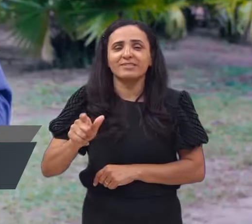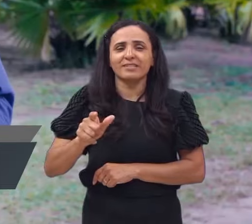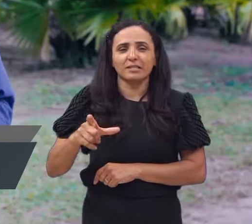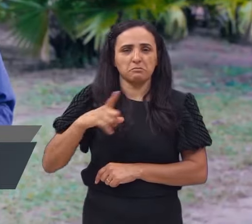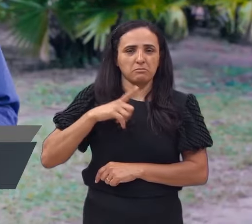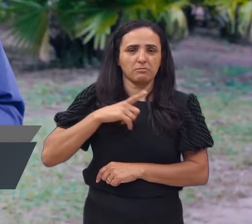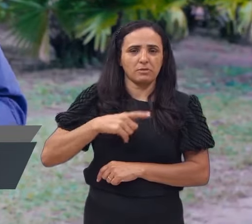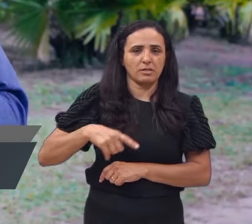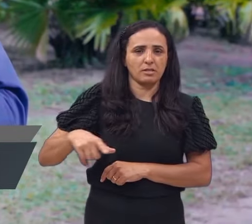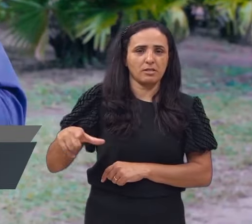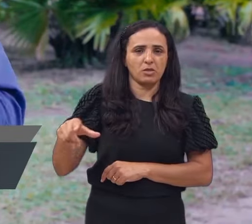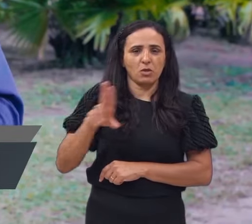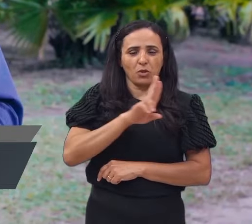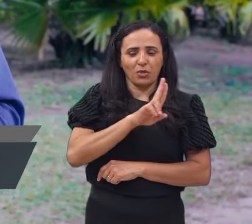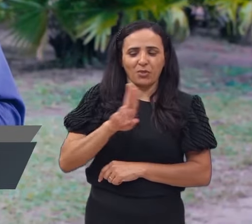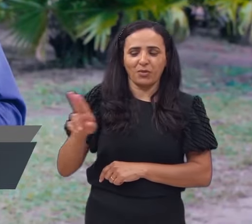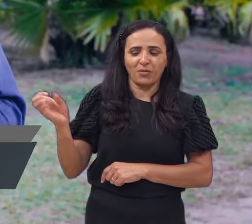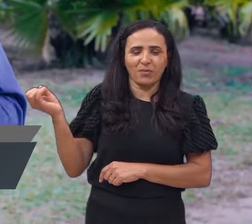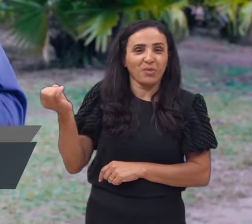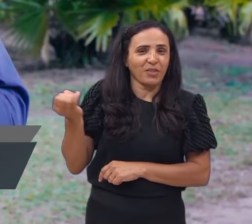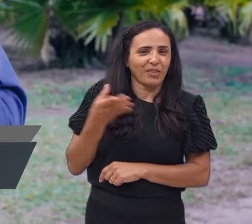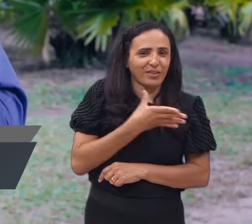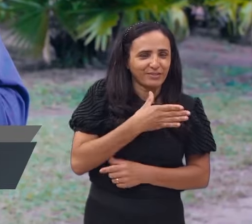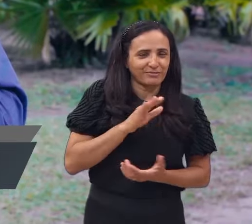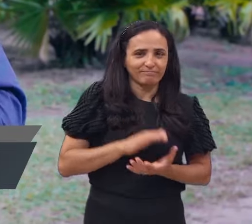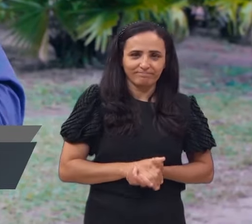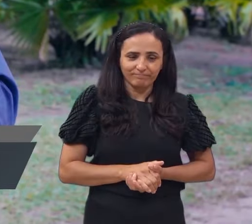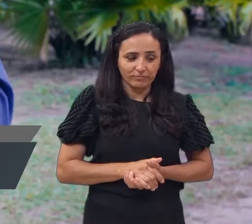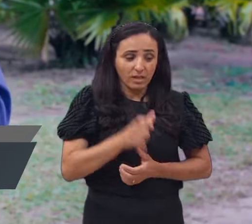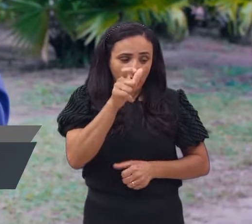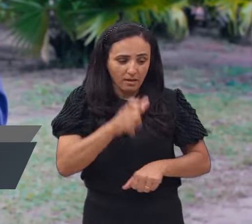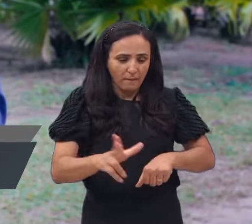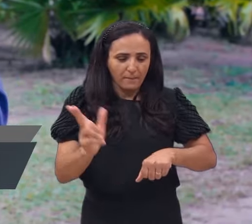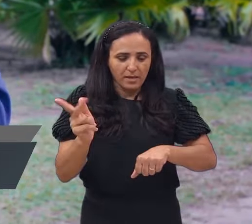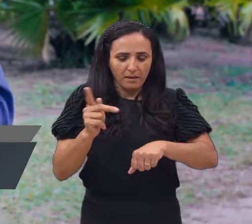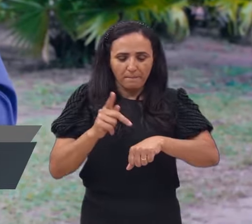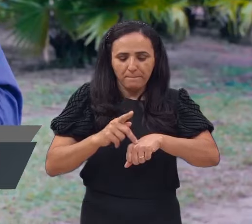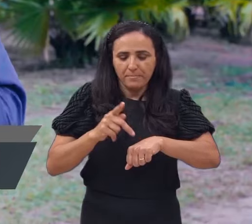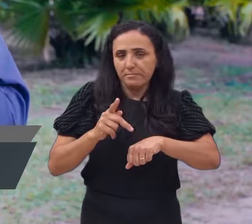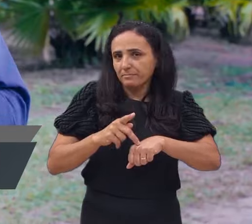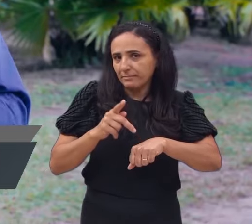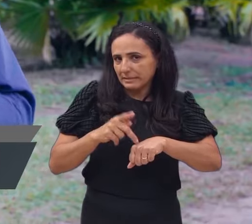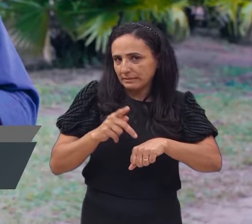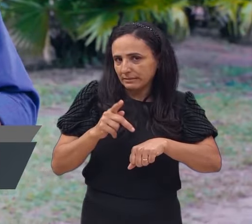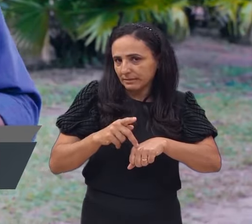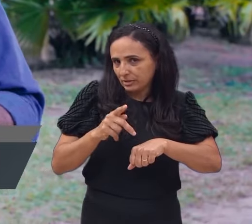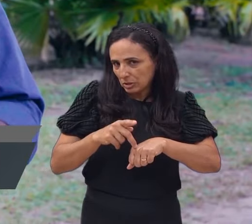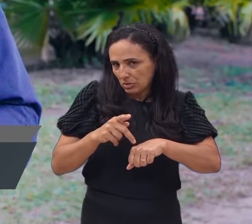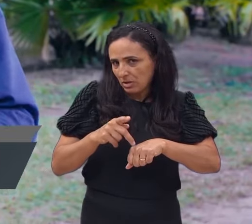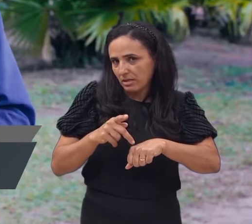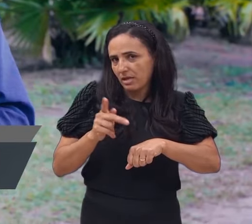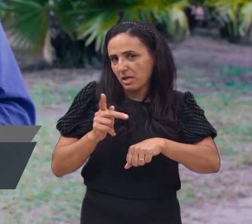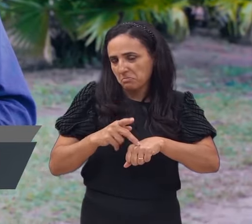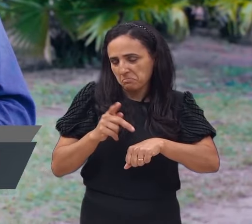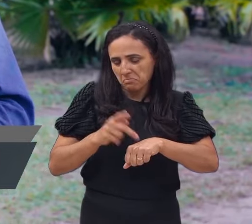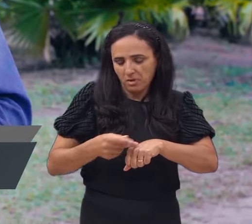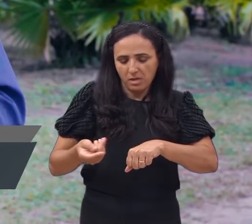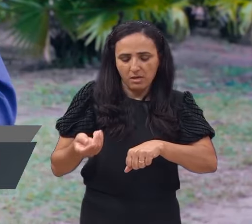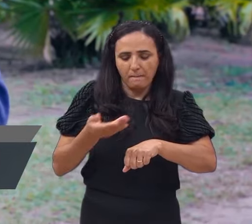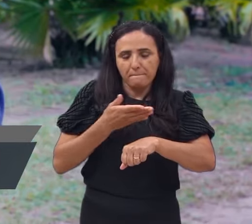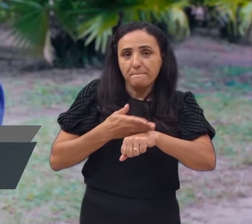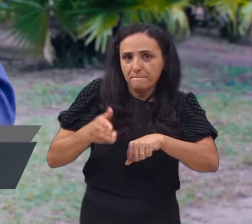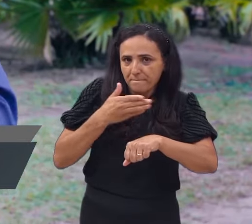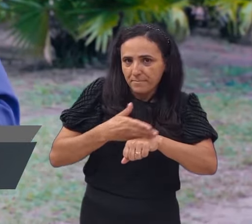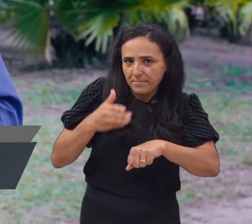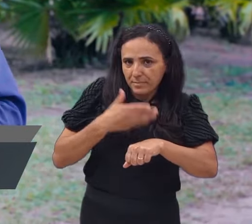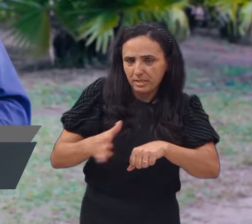nos dar um novo nome, numa pedrinha branca, que só quem recebe é este que saberá o seu